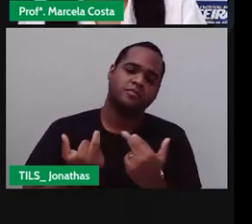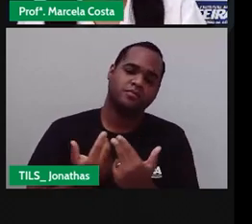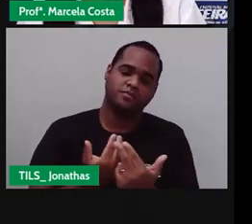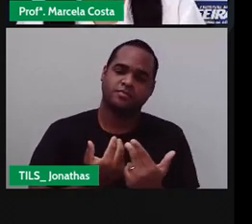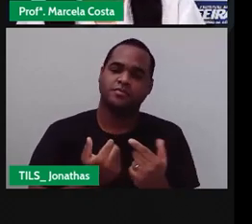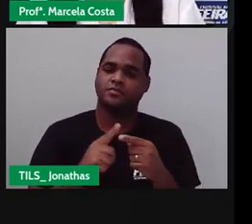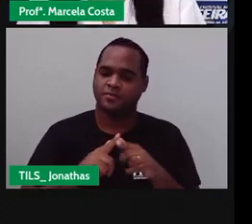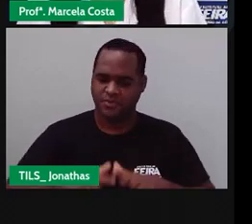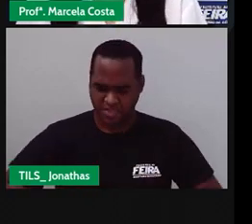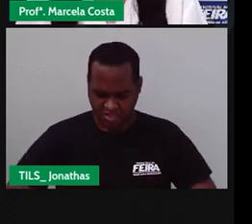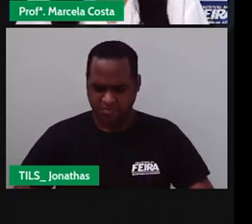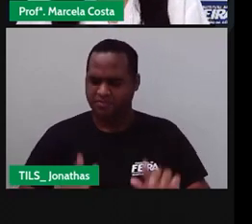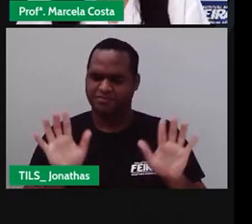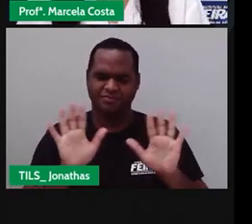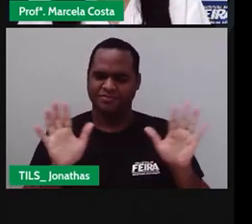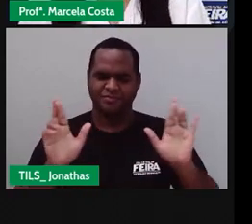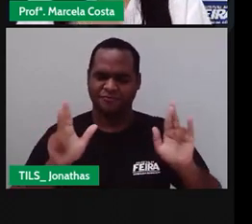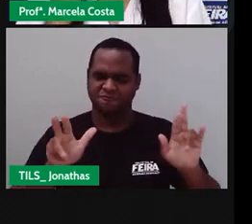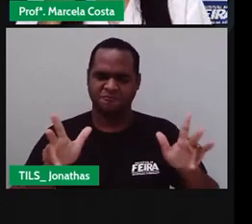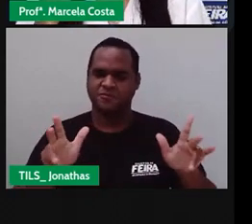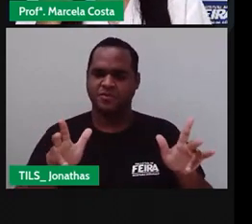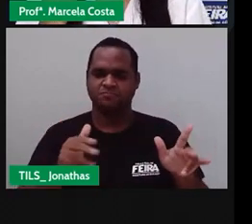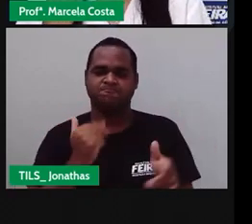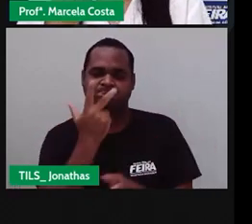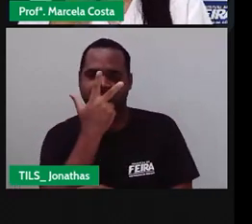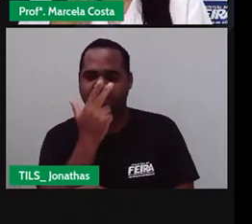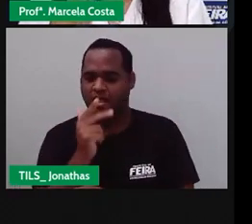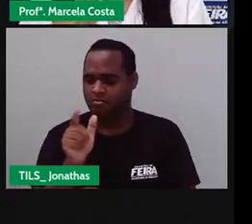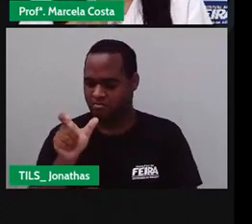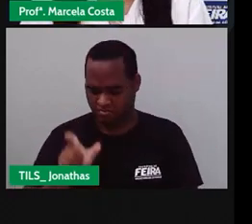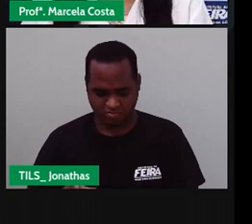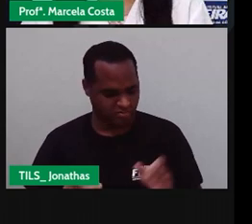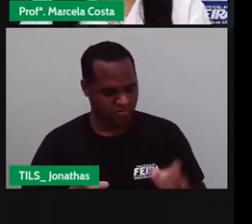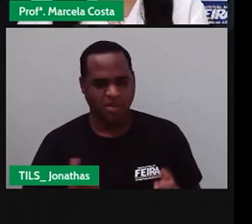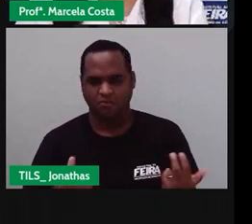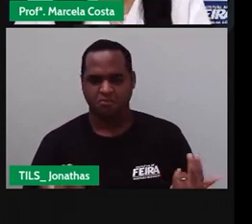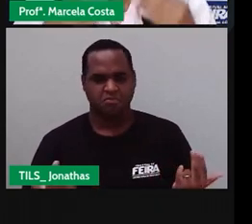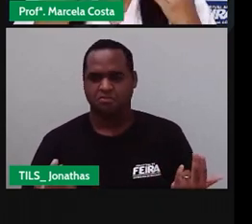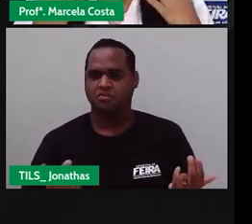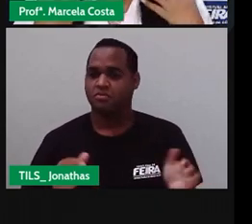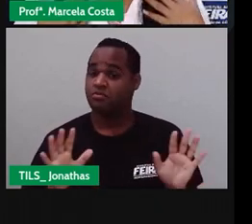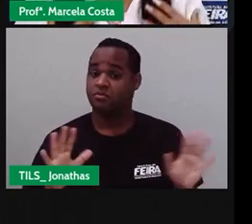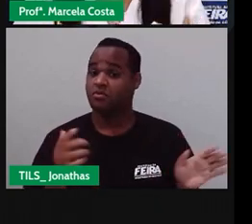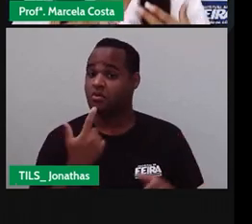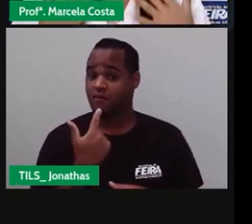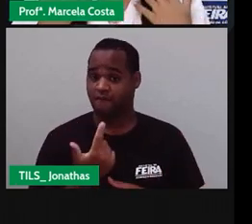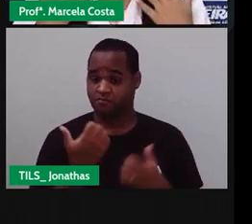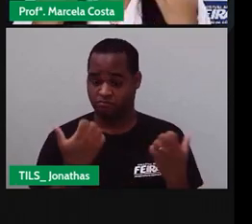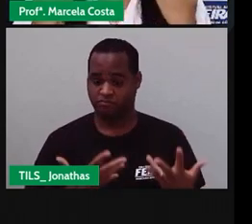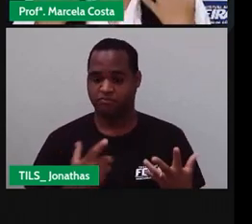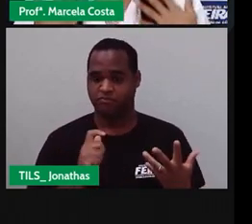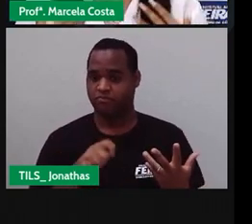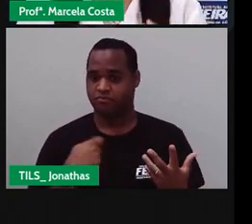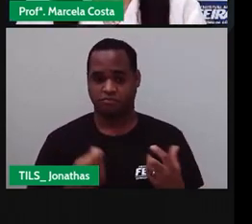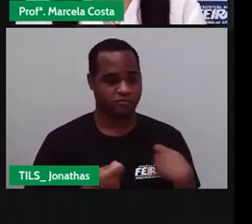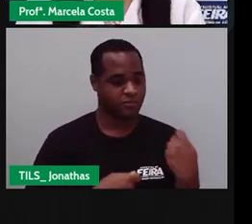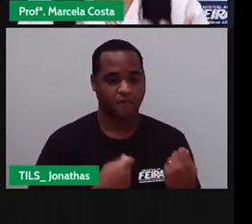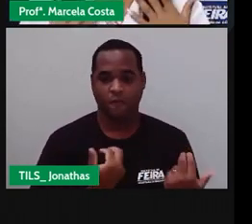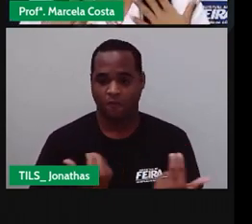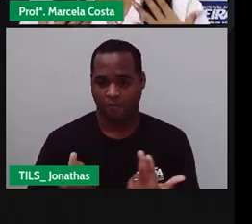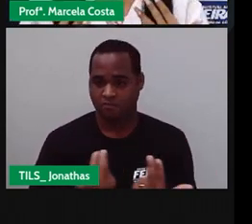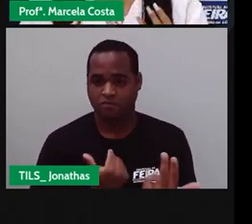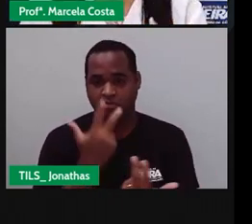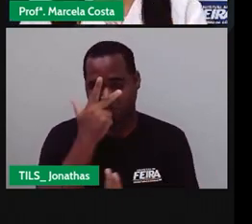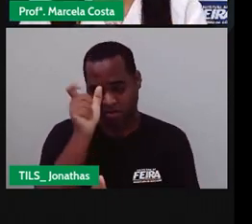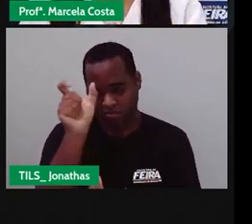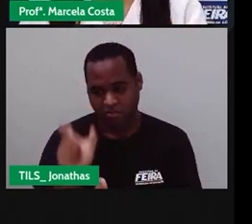De irmão gêmeo não Tá? Que tem A mesma aparência Não Eu estou falando Igual Em aparência